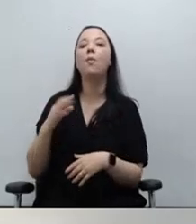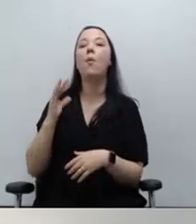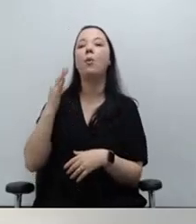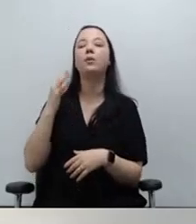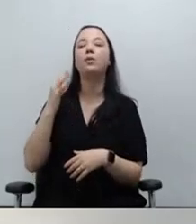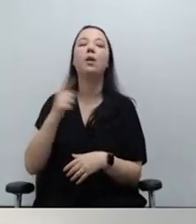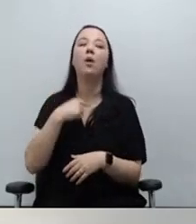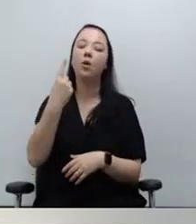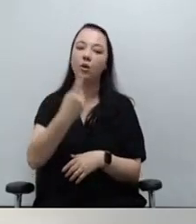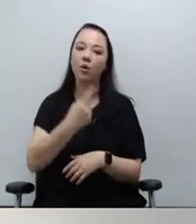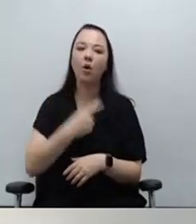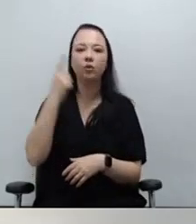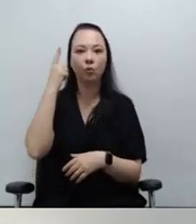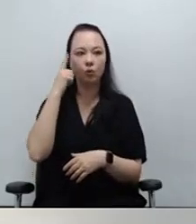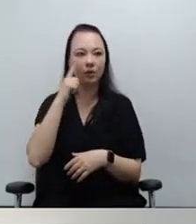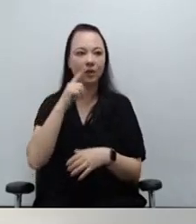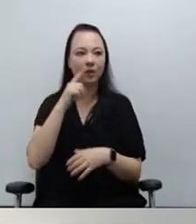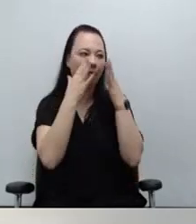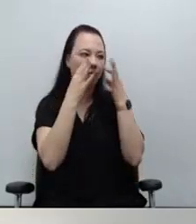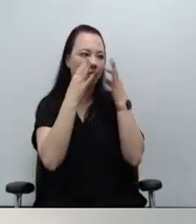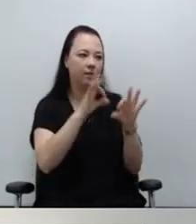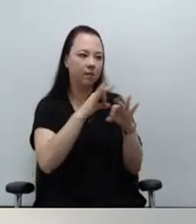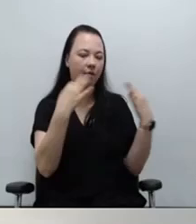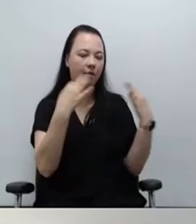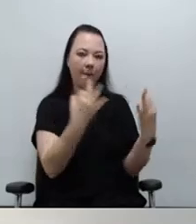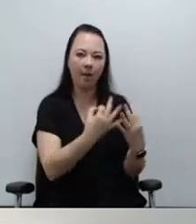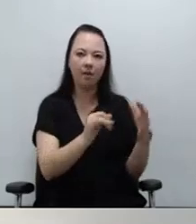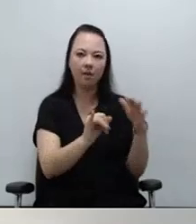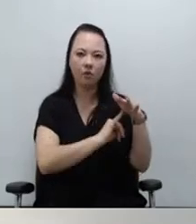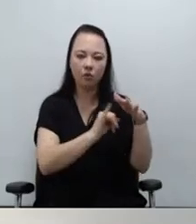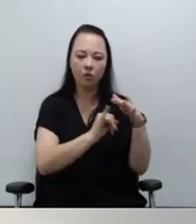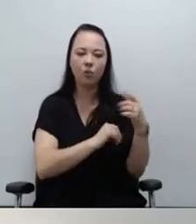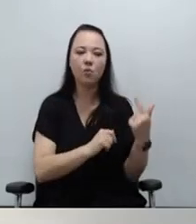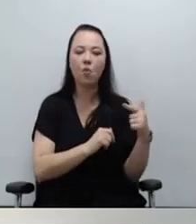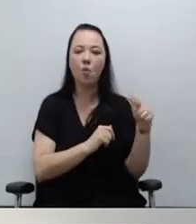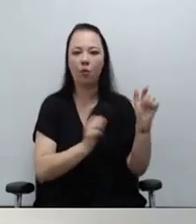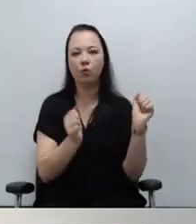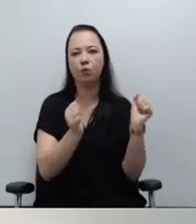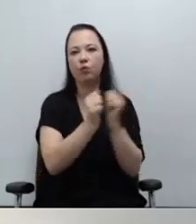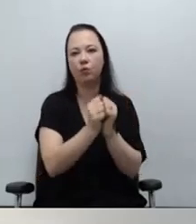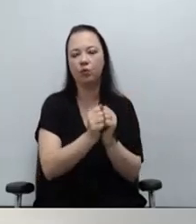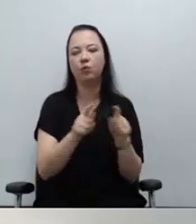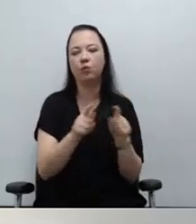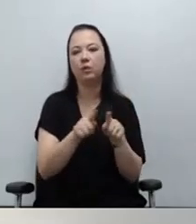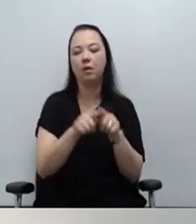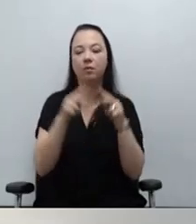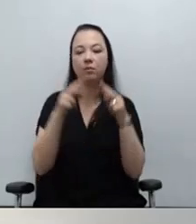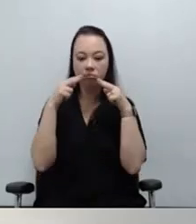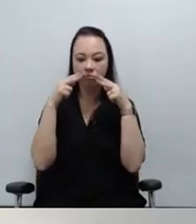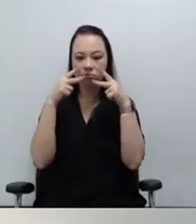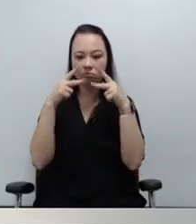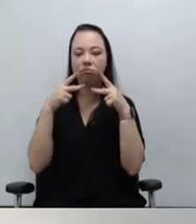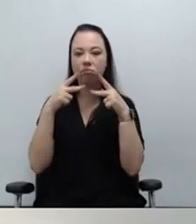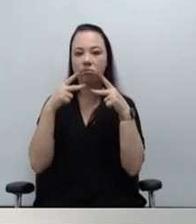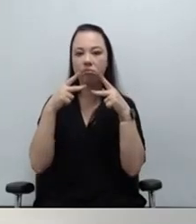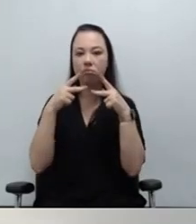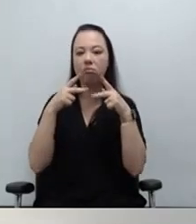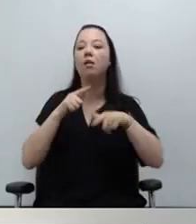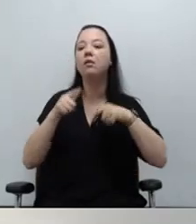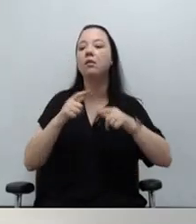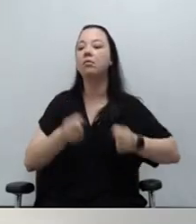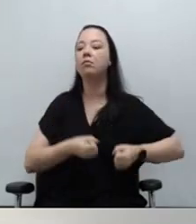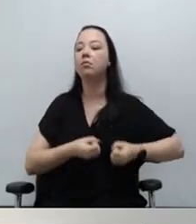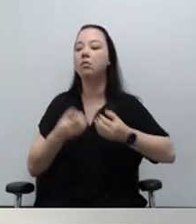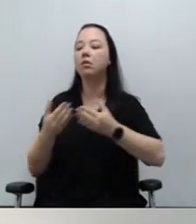ouvir das famílias e dos profissionais das outras instituições que ali atuaram o reconhecimento do trabalho prestado pela